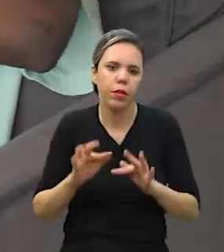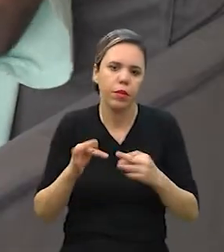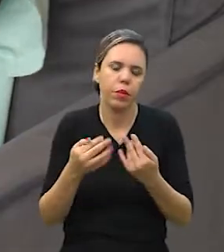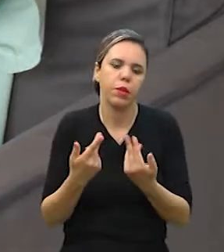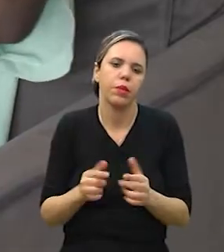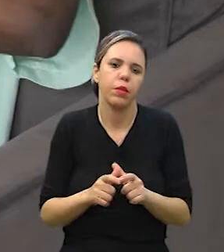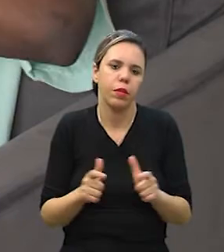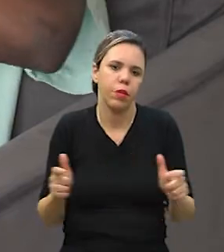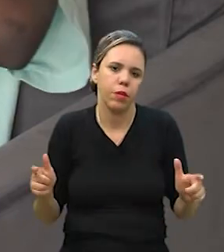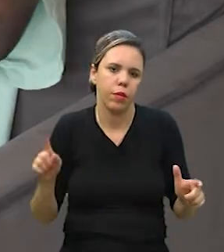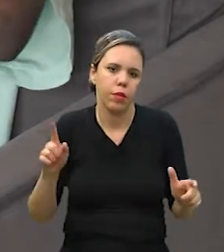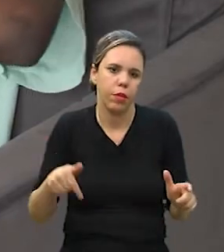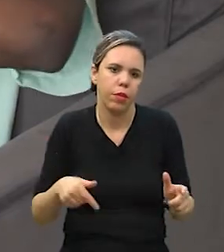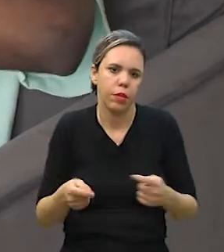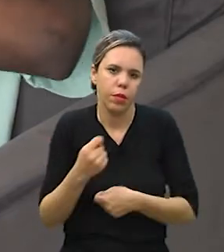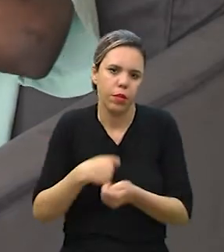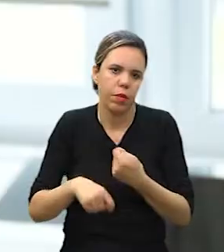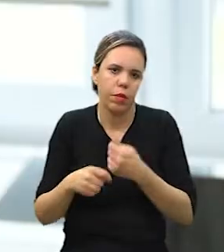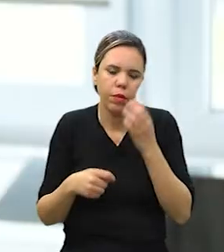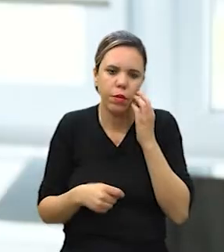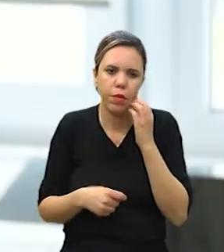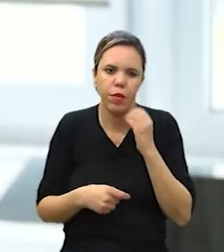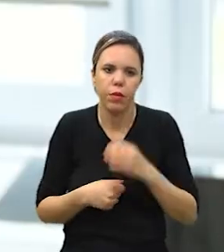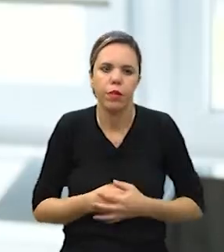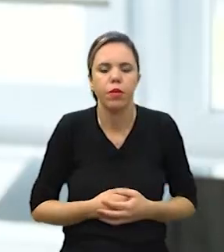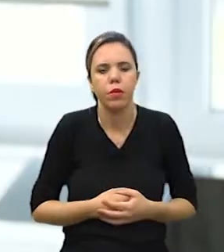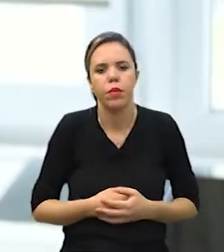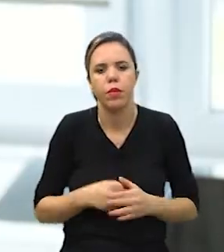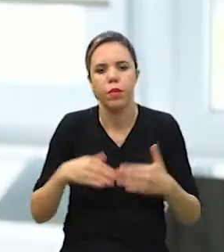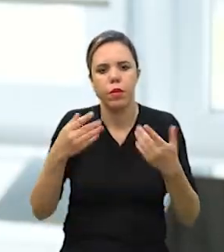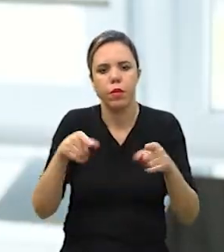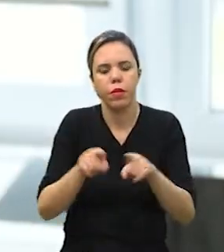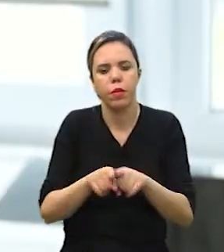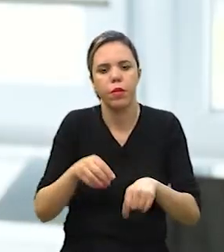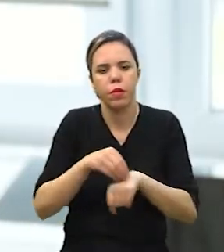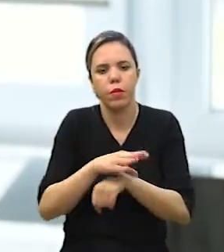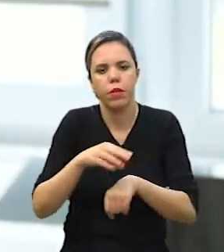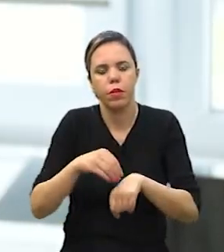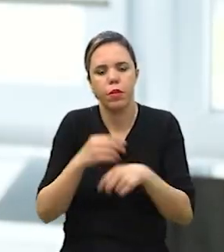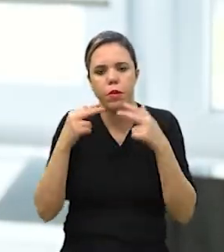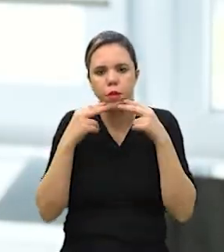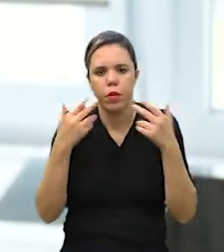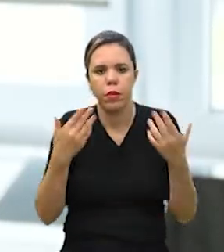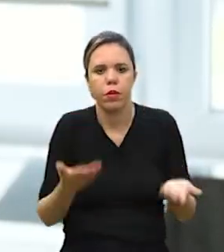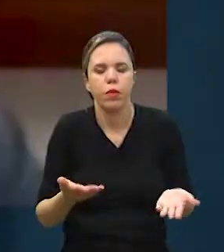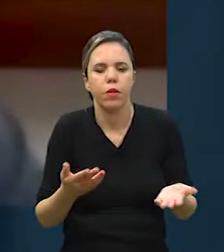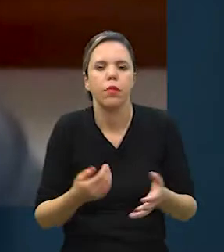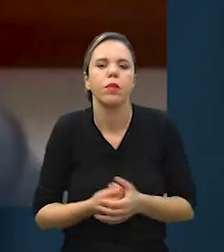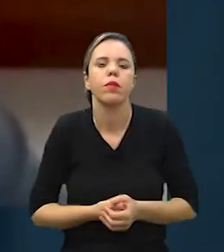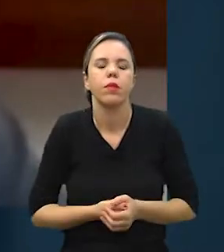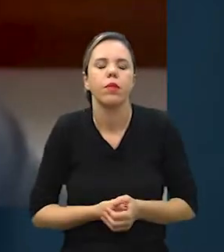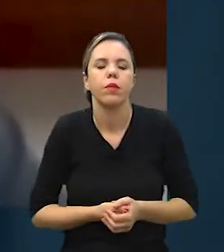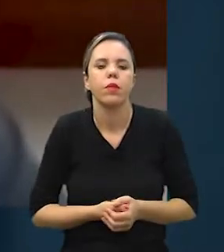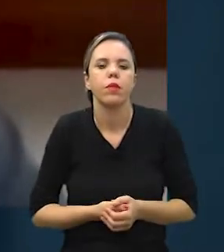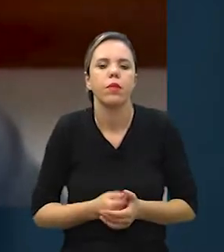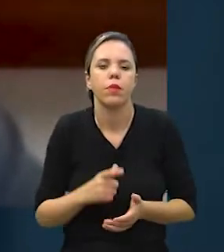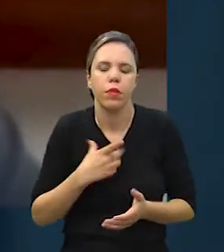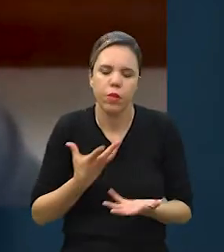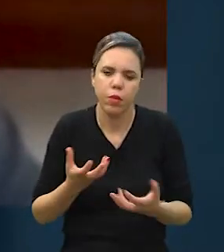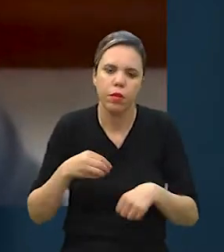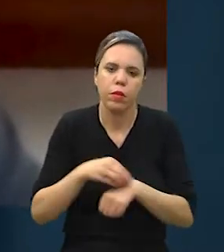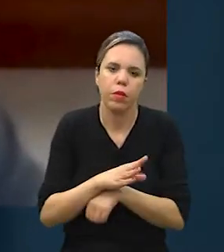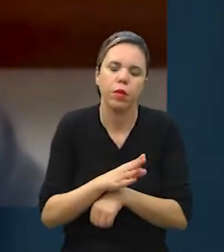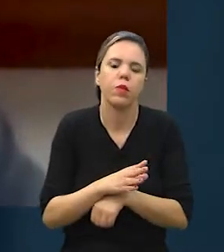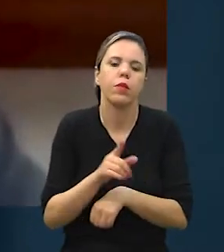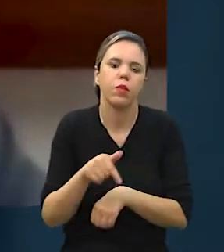mas cresce muito esse mercado e o mercado externo também traz muitas novidades. Então, a gente